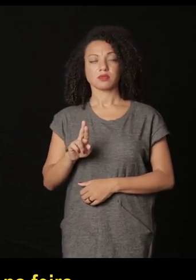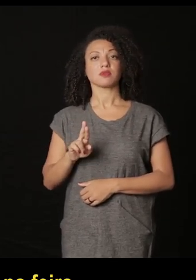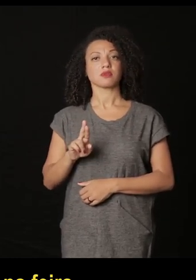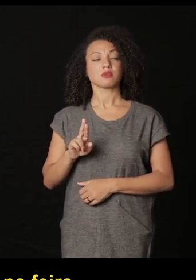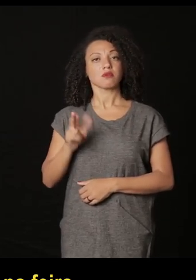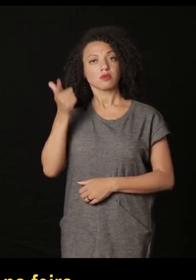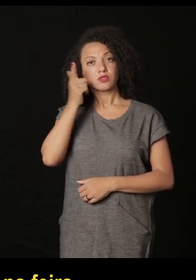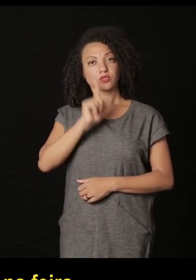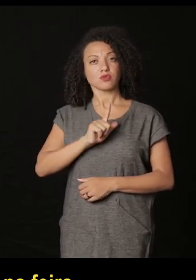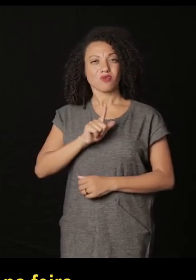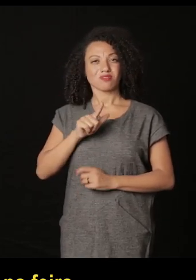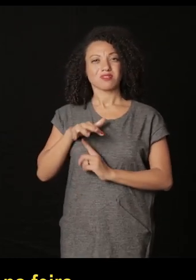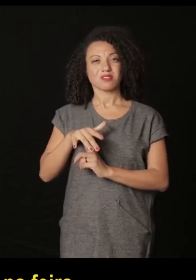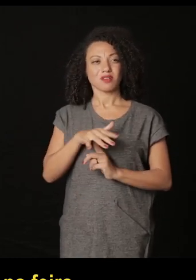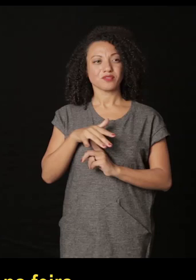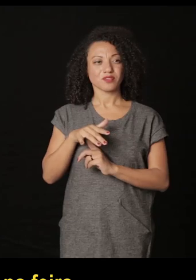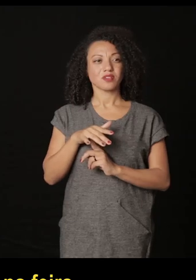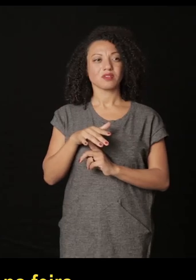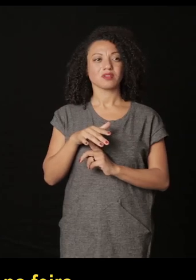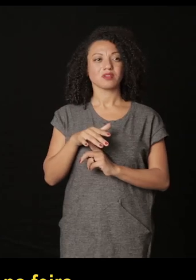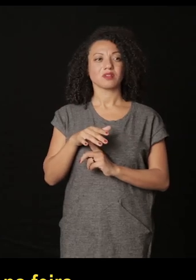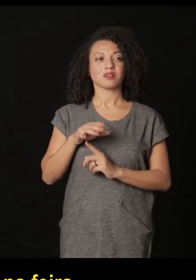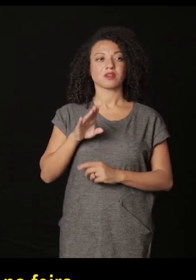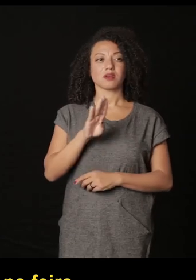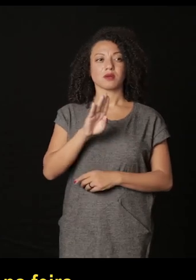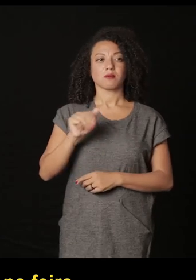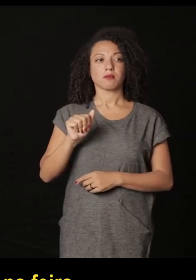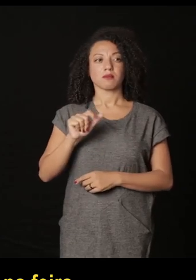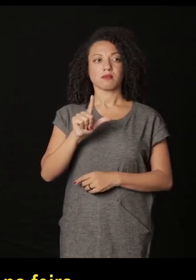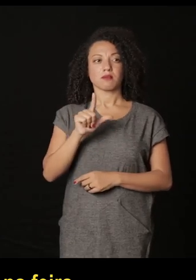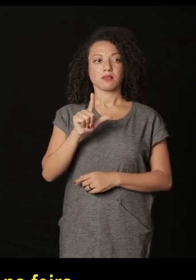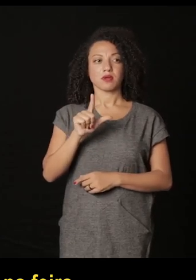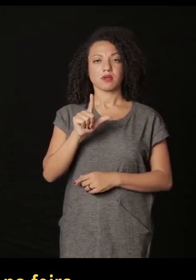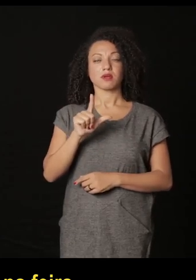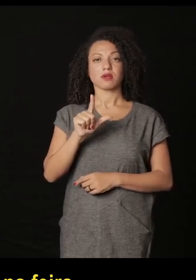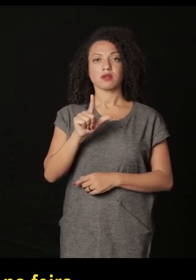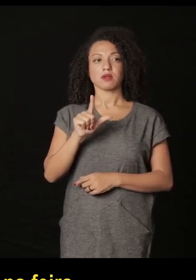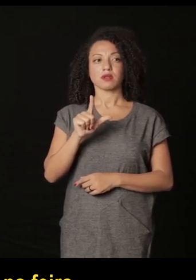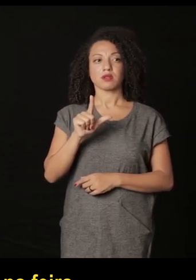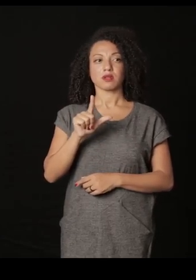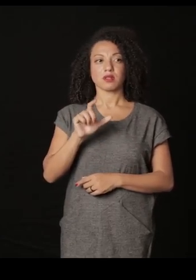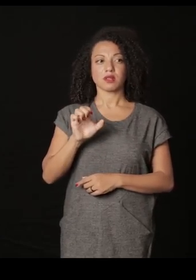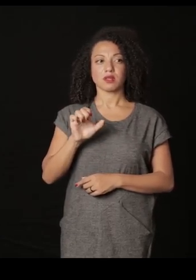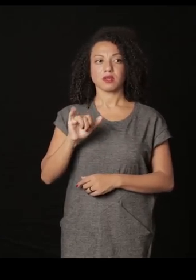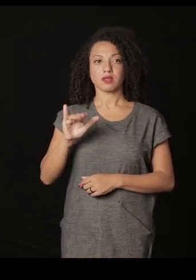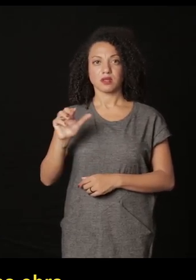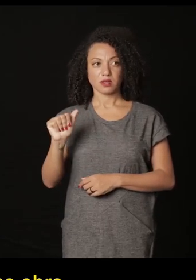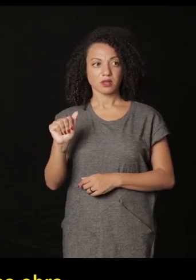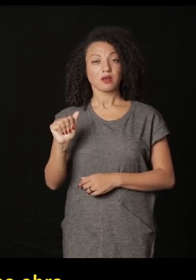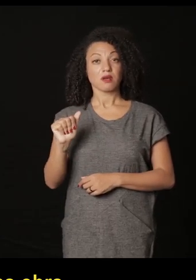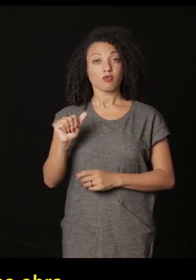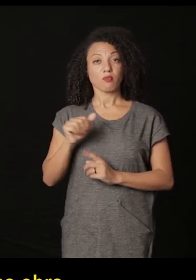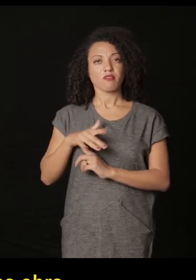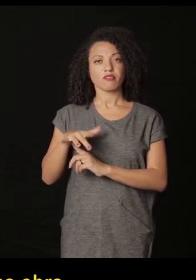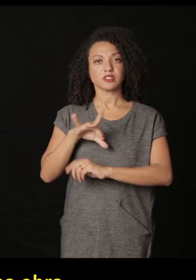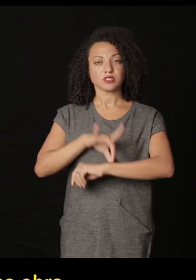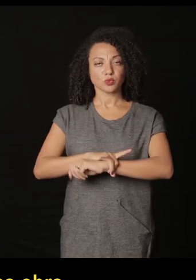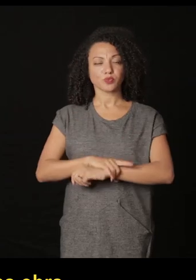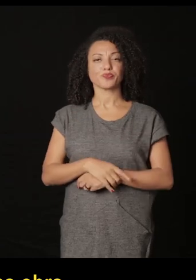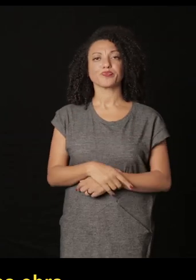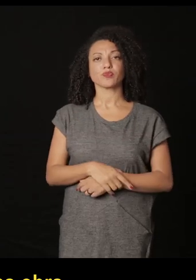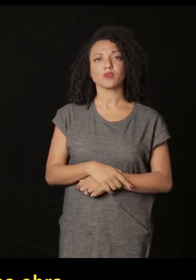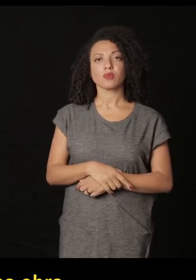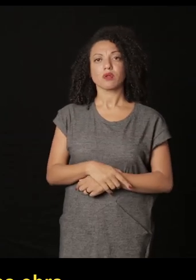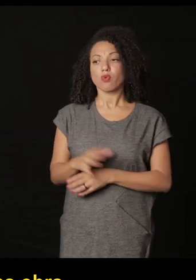para por uma companhia de assurância eles invitan a fazer